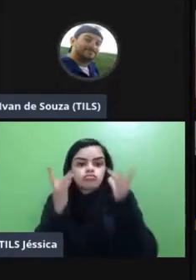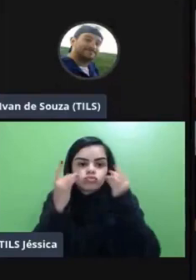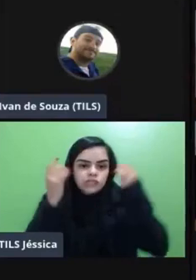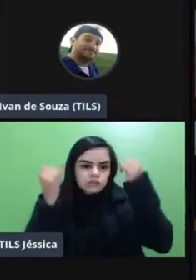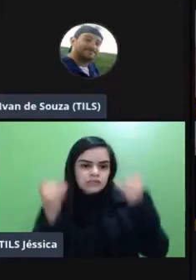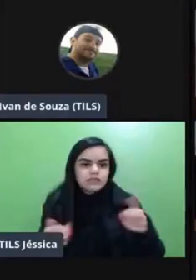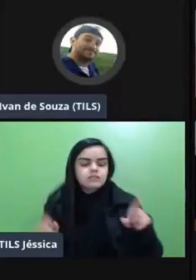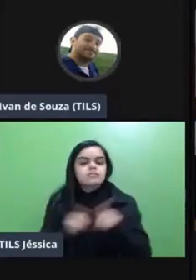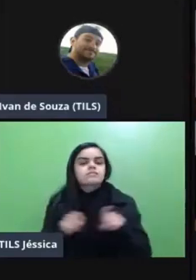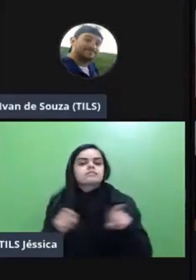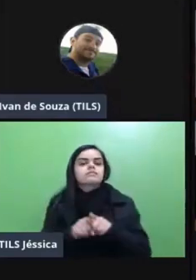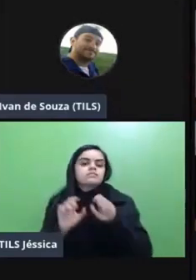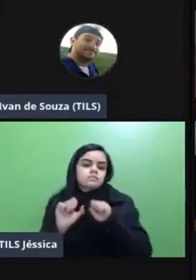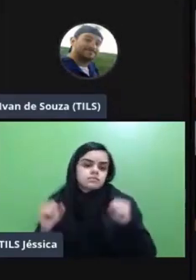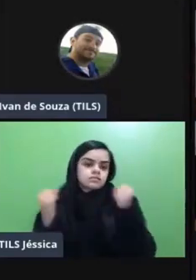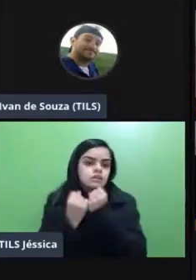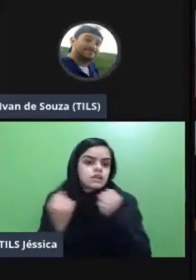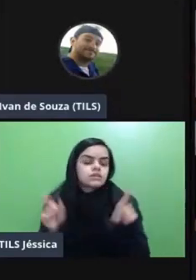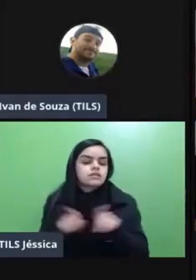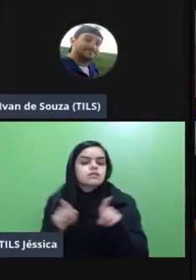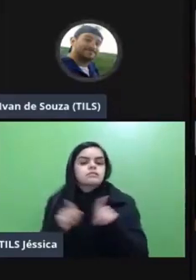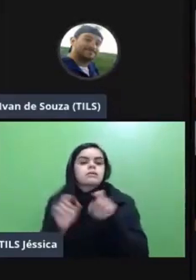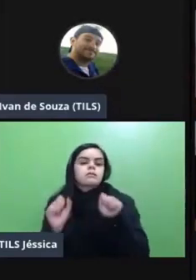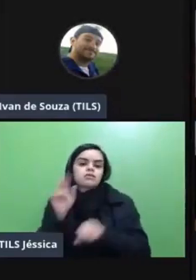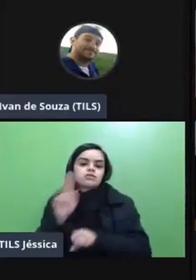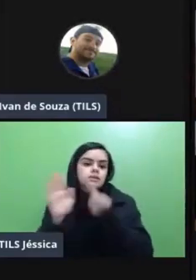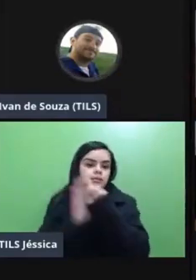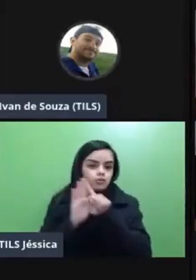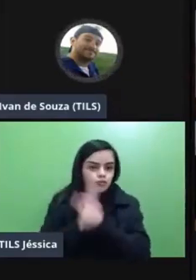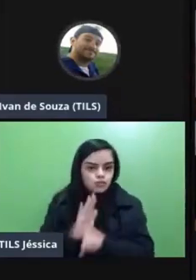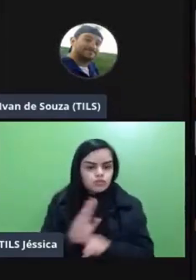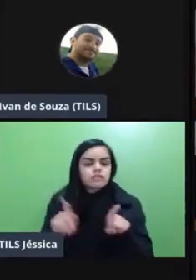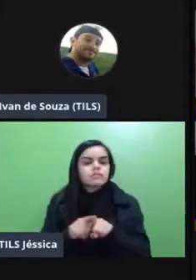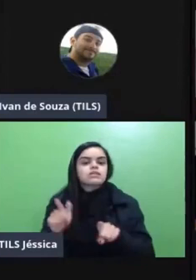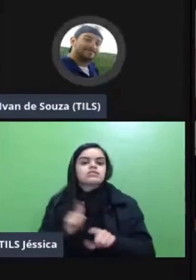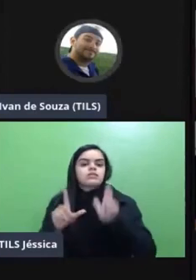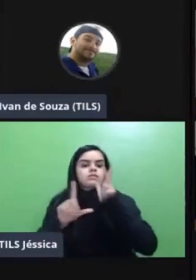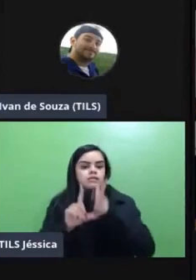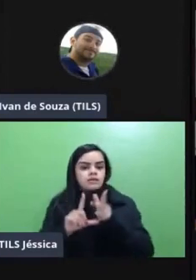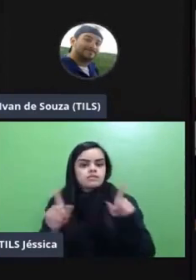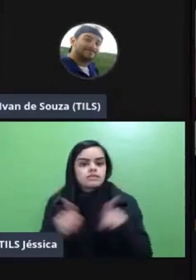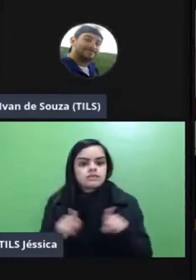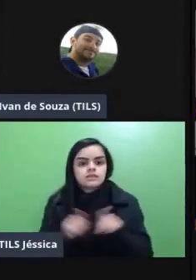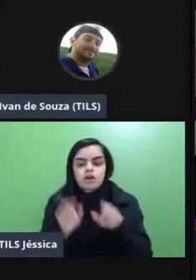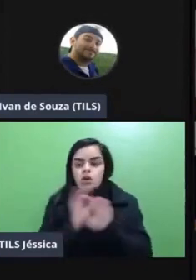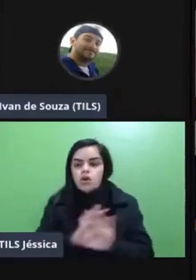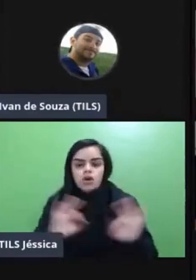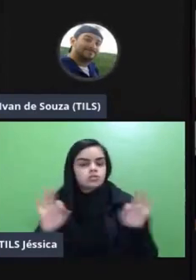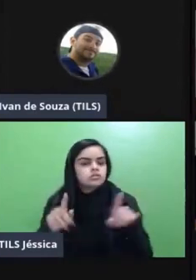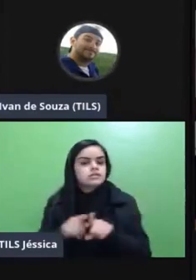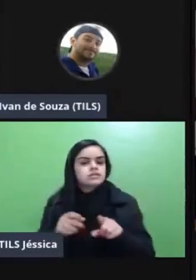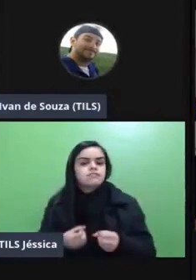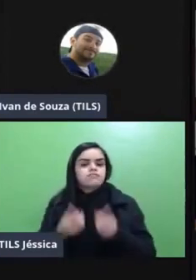eu posso propor seminários posso usar o questionário também nós tivemos lives ótimas contando